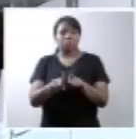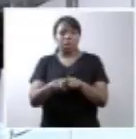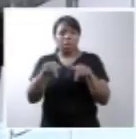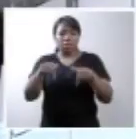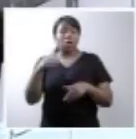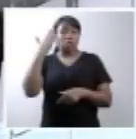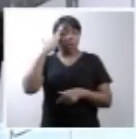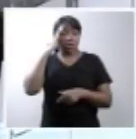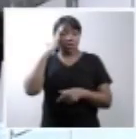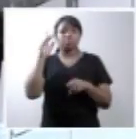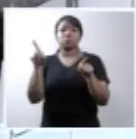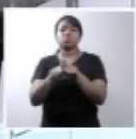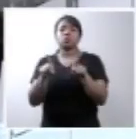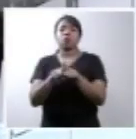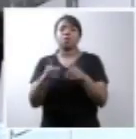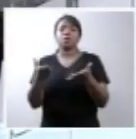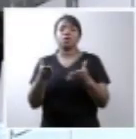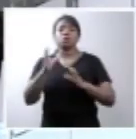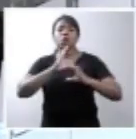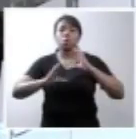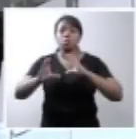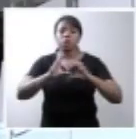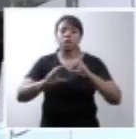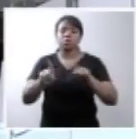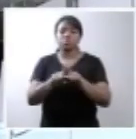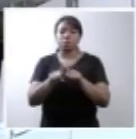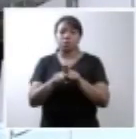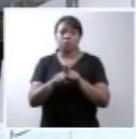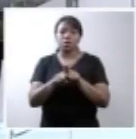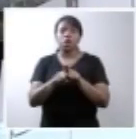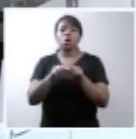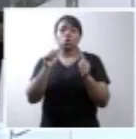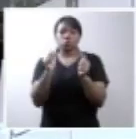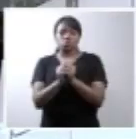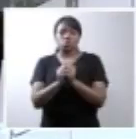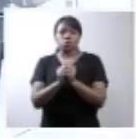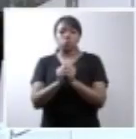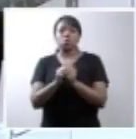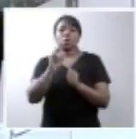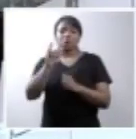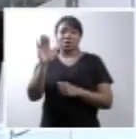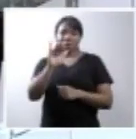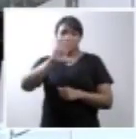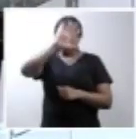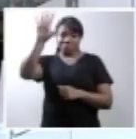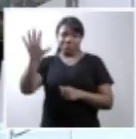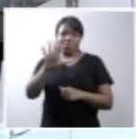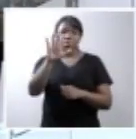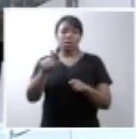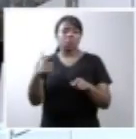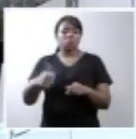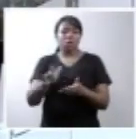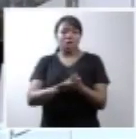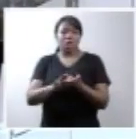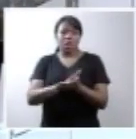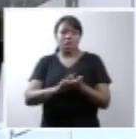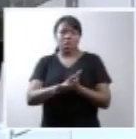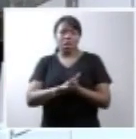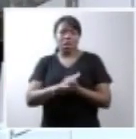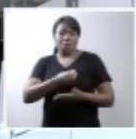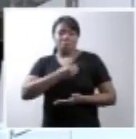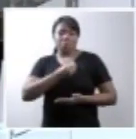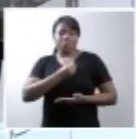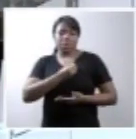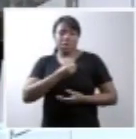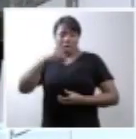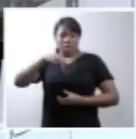Entendemos que há consenso na comunidade científica nacional e internacional de que não há expectativa de vida fora do útero